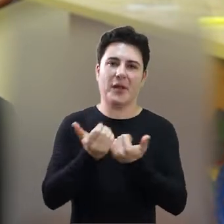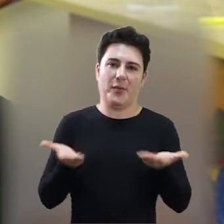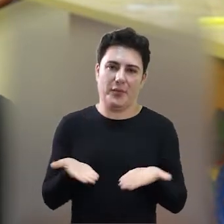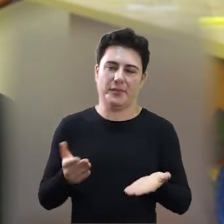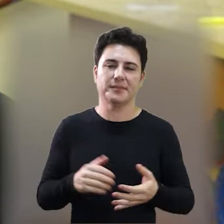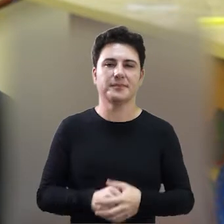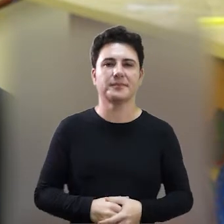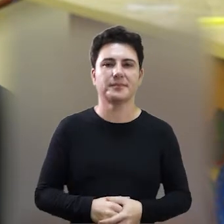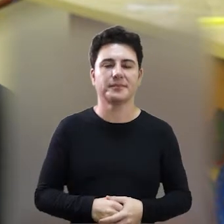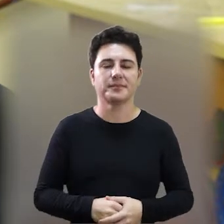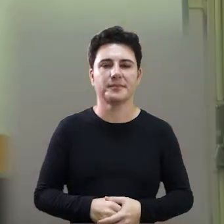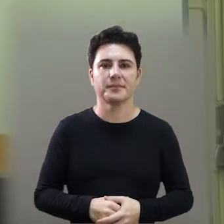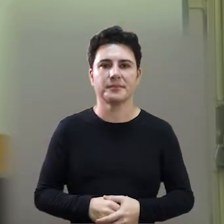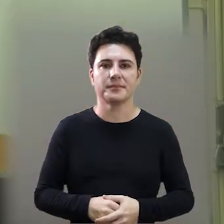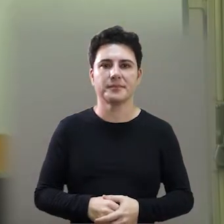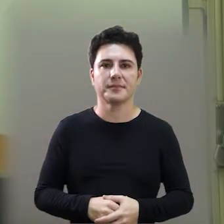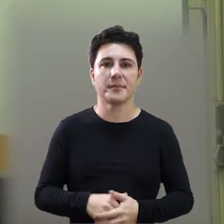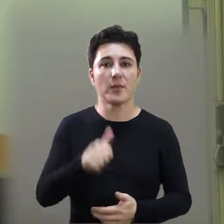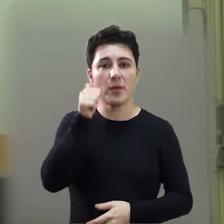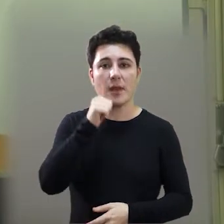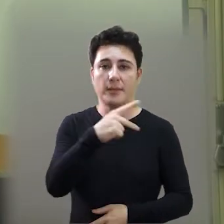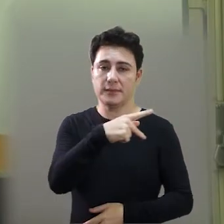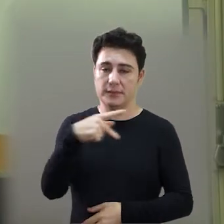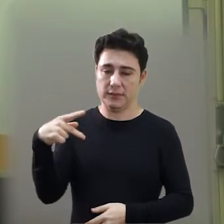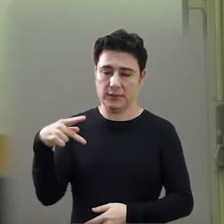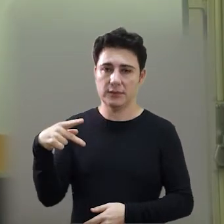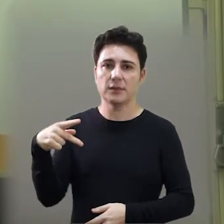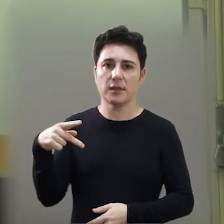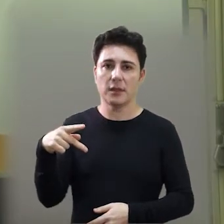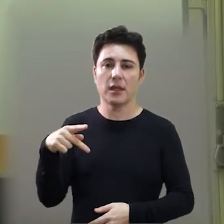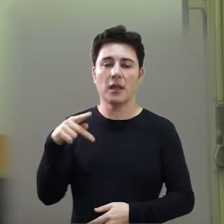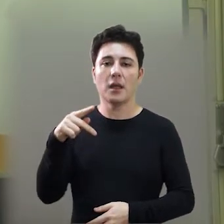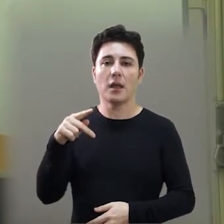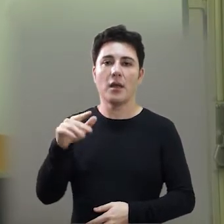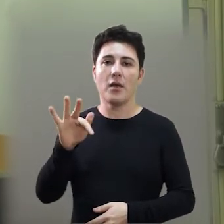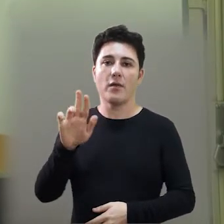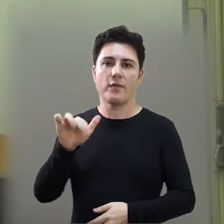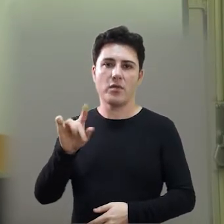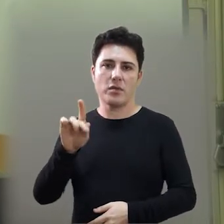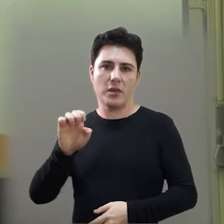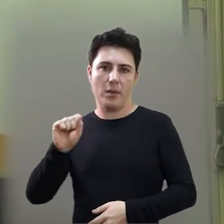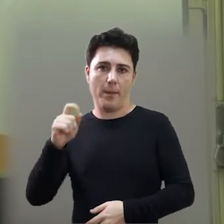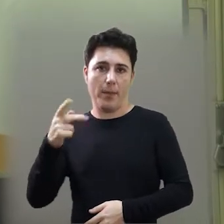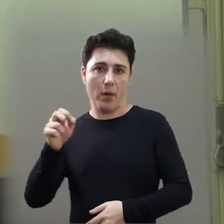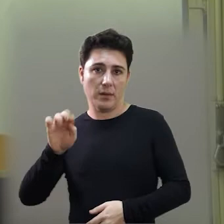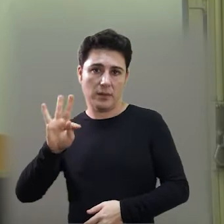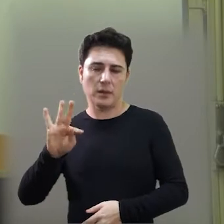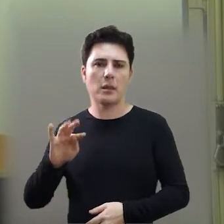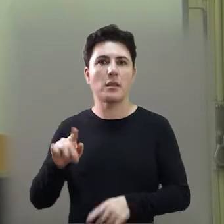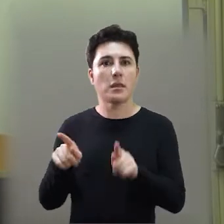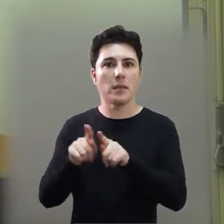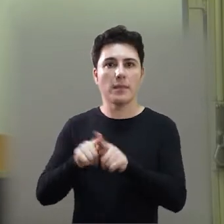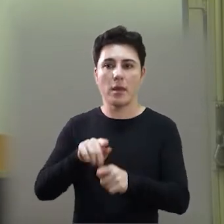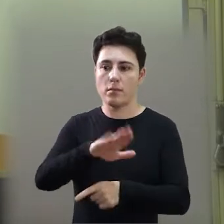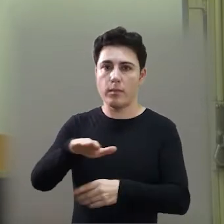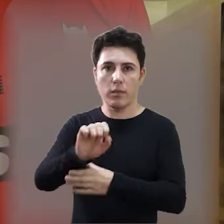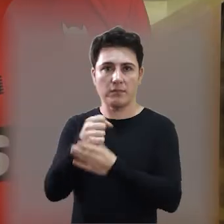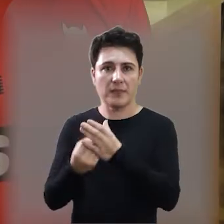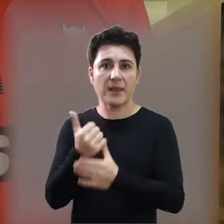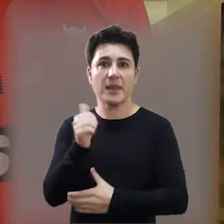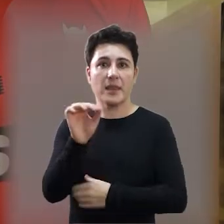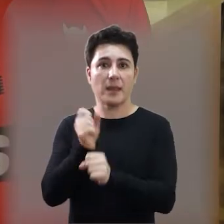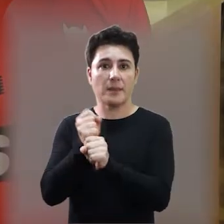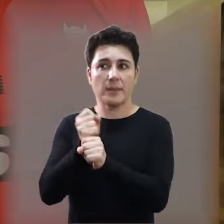em estar representando ele aqui hoje. Para a presidente da Fundesporte e jogadora da Seleção Brasileira de Basquete por 10 anos,